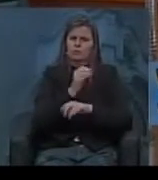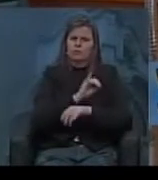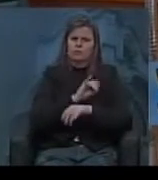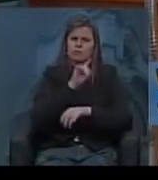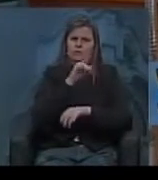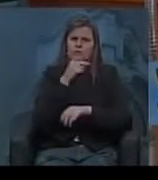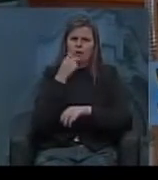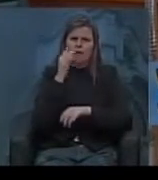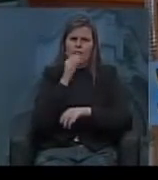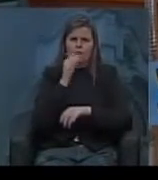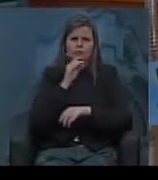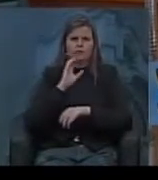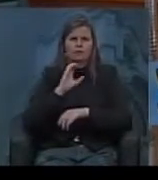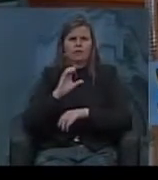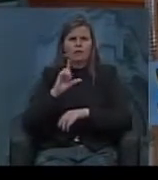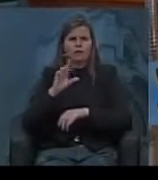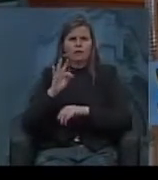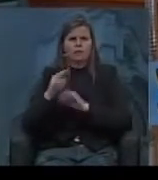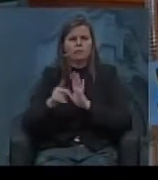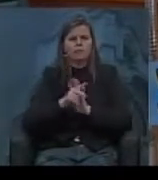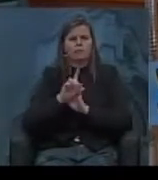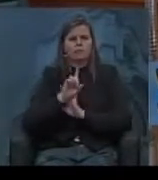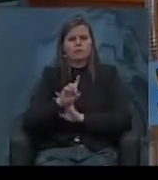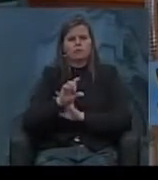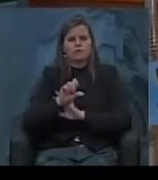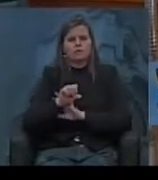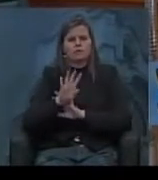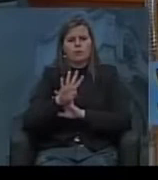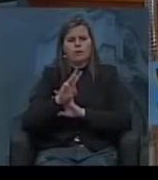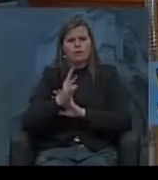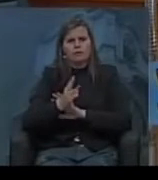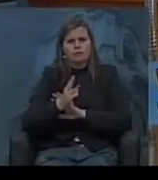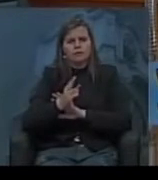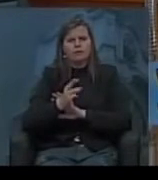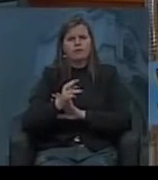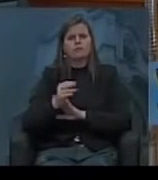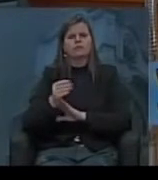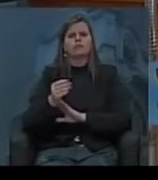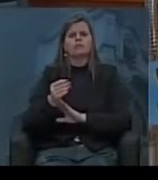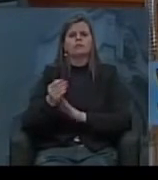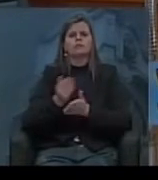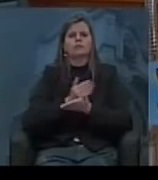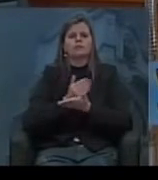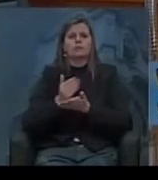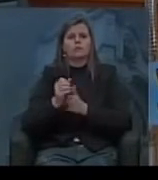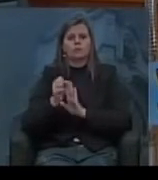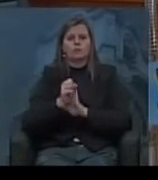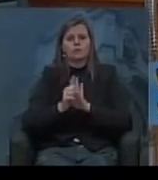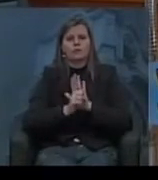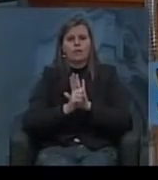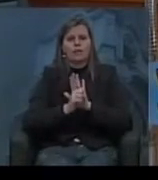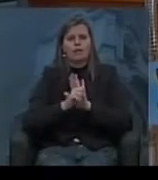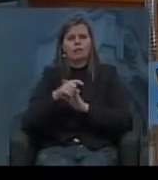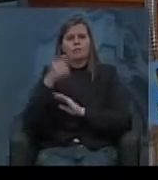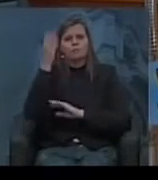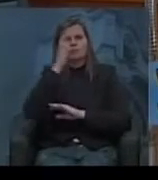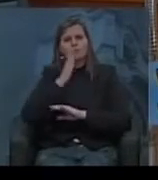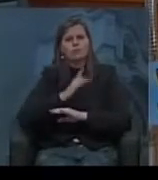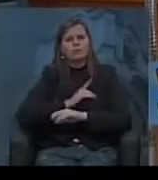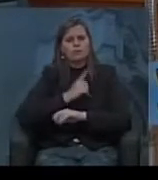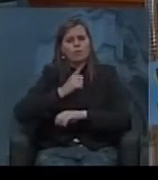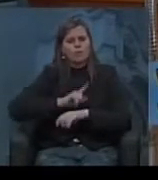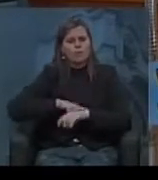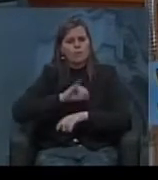rapidamente a CLT de 1943 e desde o início do século de 1901 o Brasil viveu uma onda muito importante